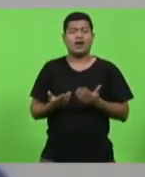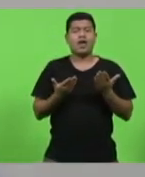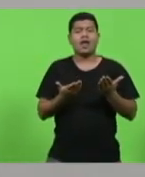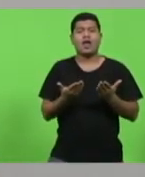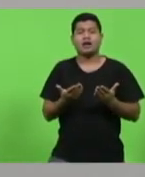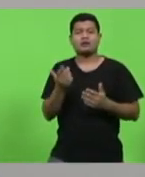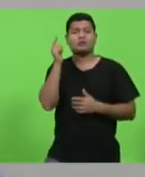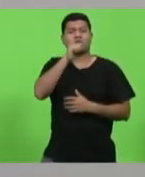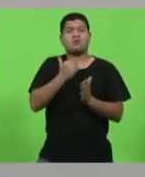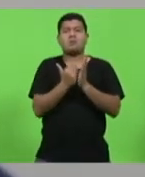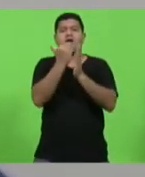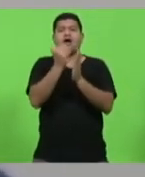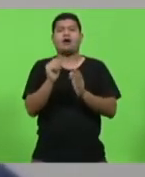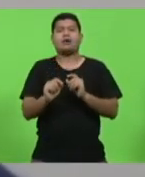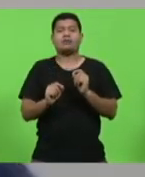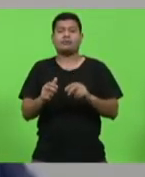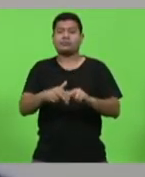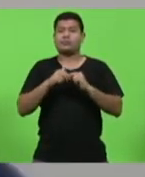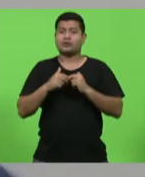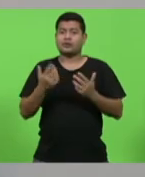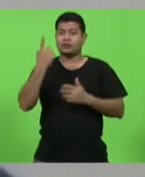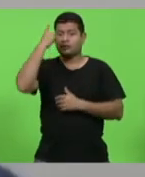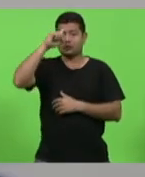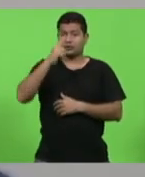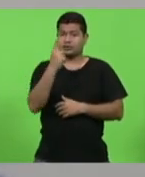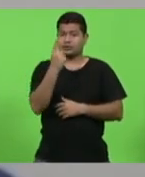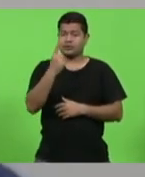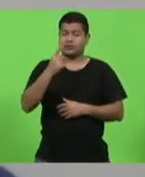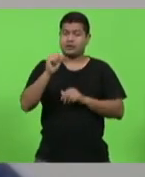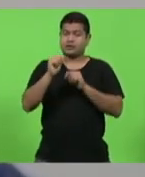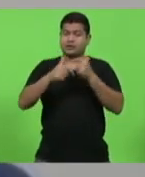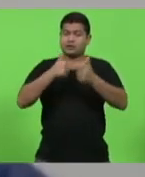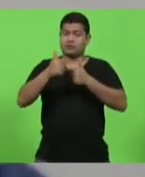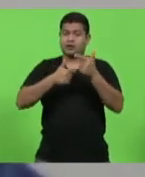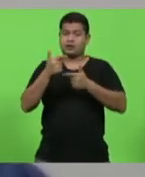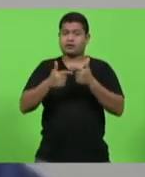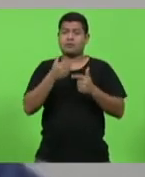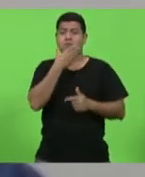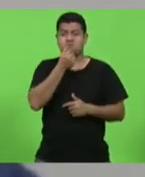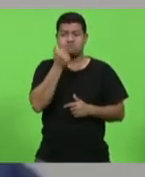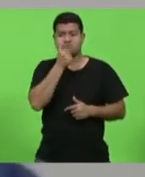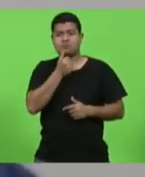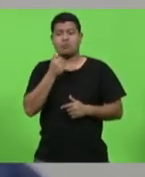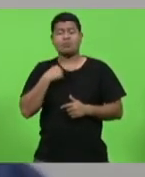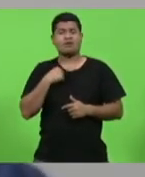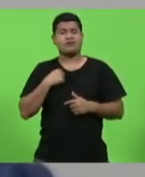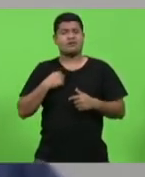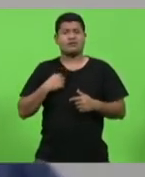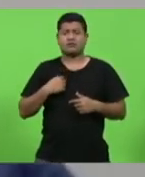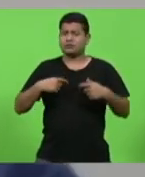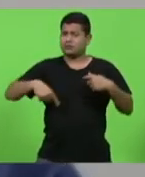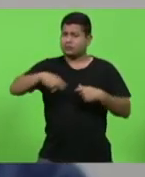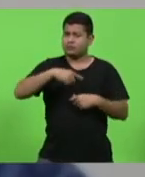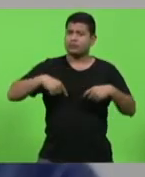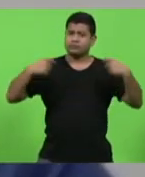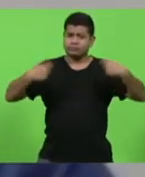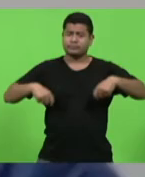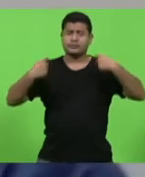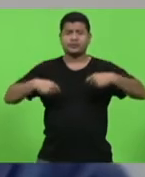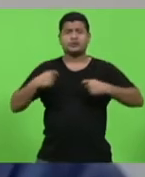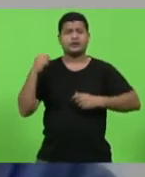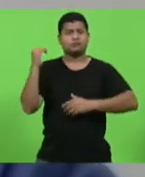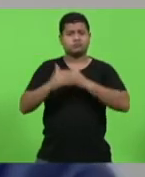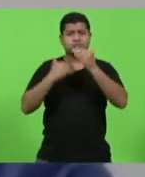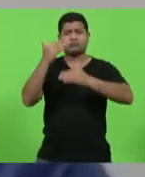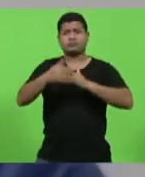neste Dia do Trabalhador e da Trabalhadora, mais do que nunca, precisamos avançar na